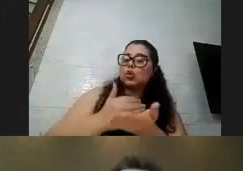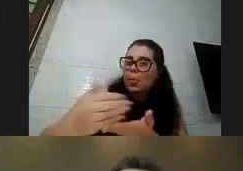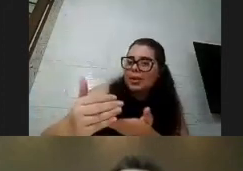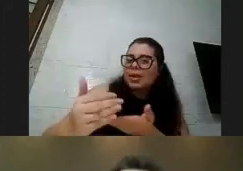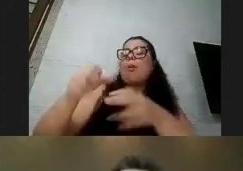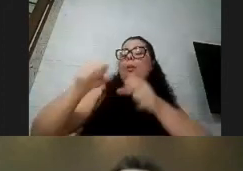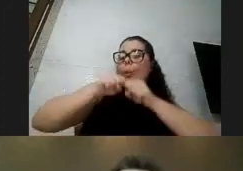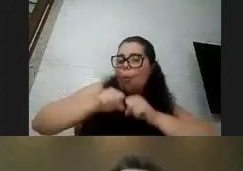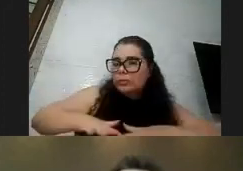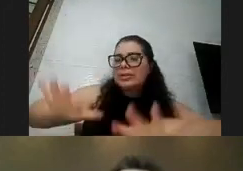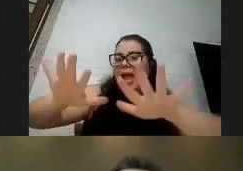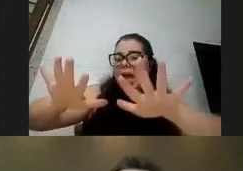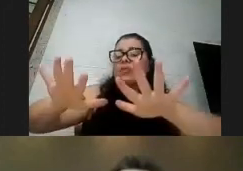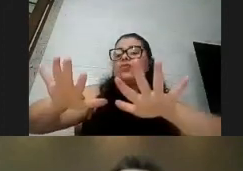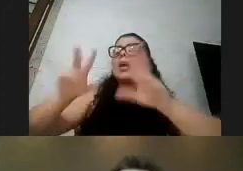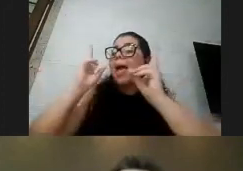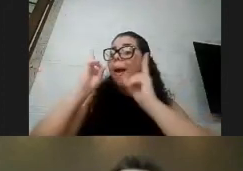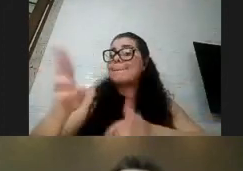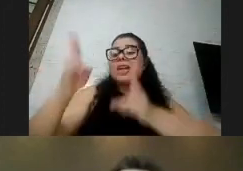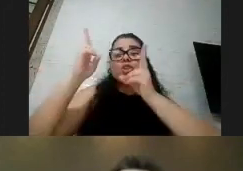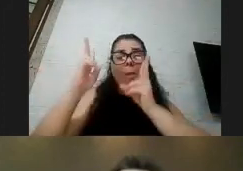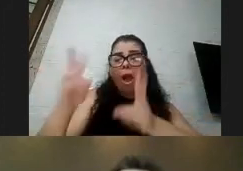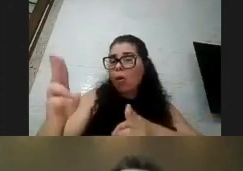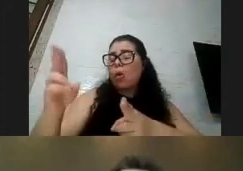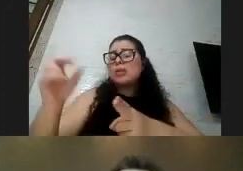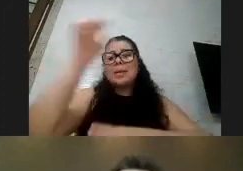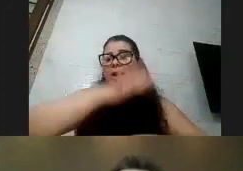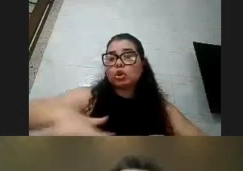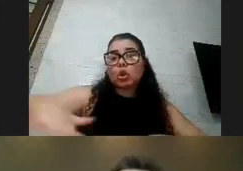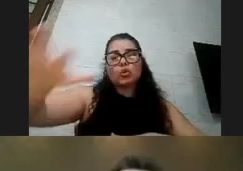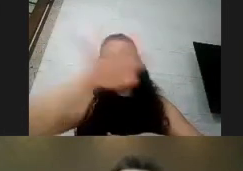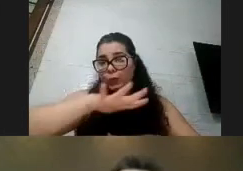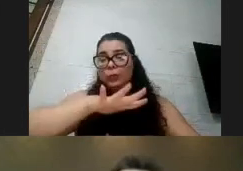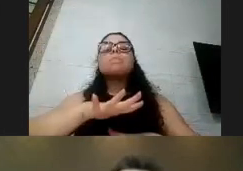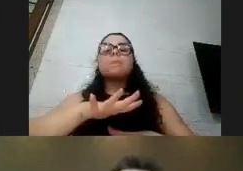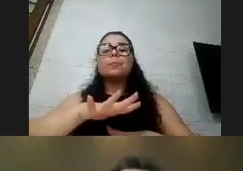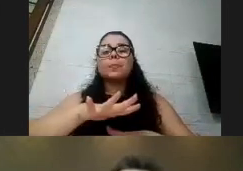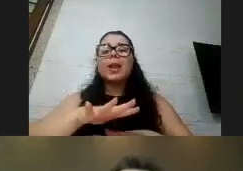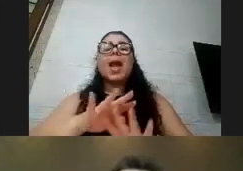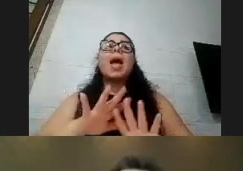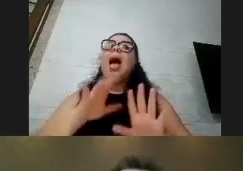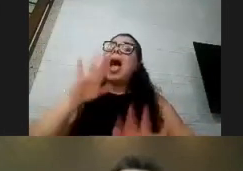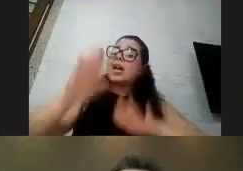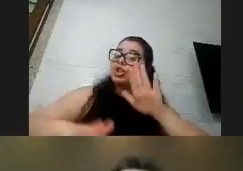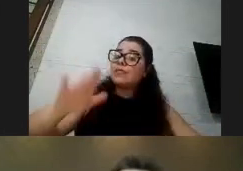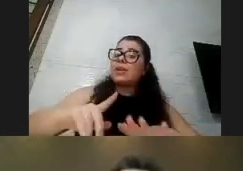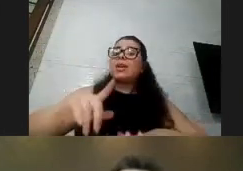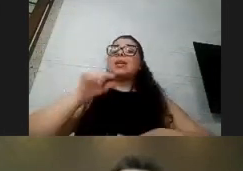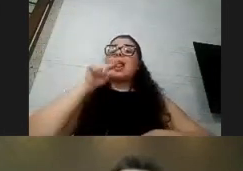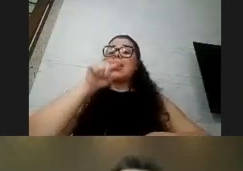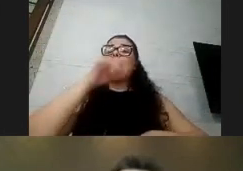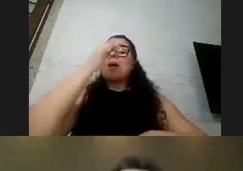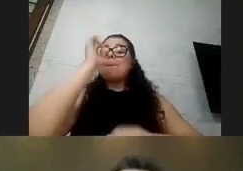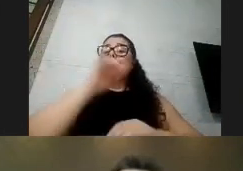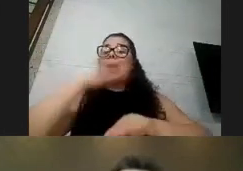transmissão vale a mesma coisa para a população geral né às vezes tem uma vulnerabilidade maior em se